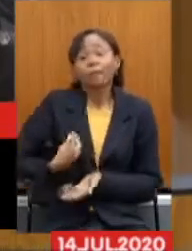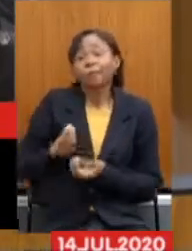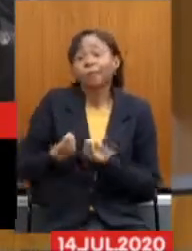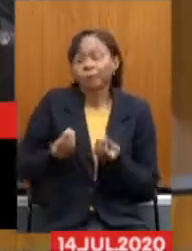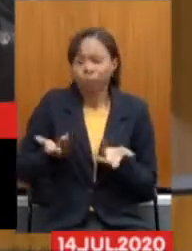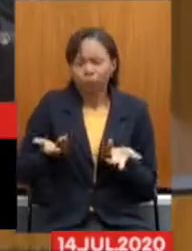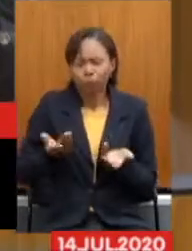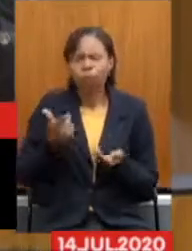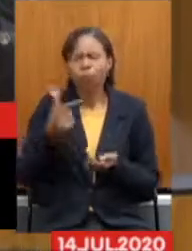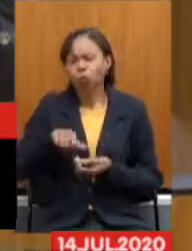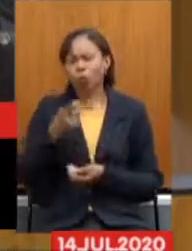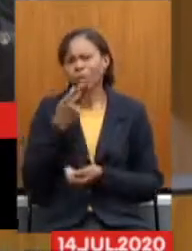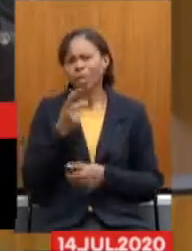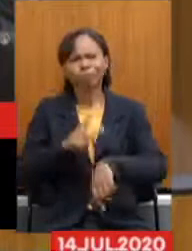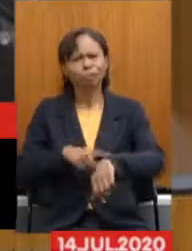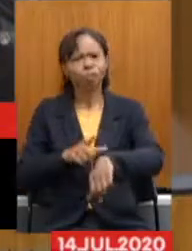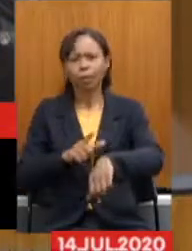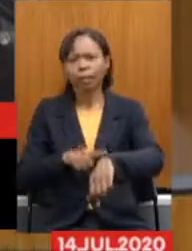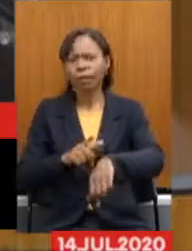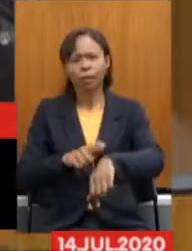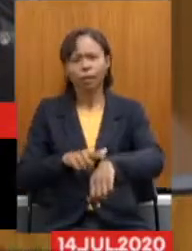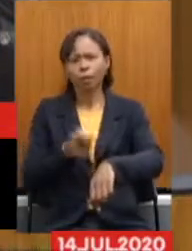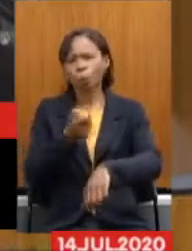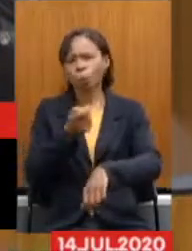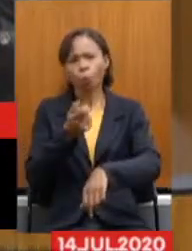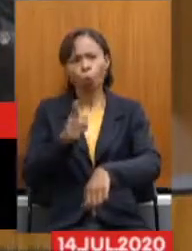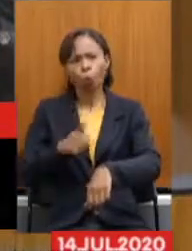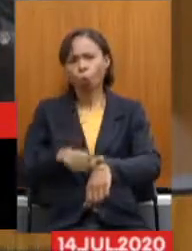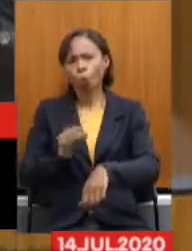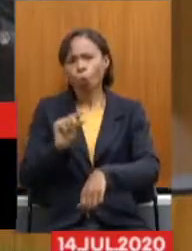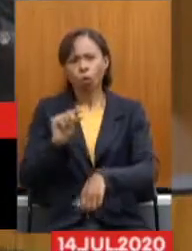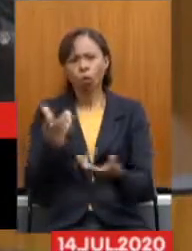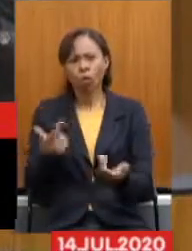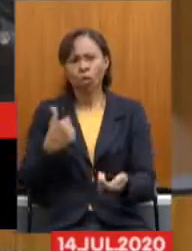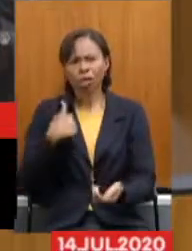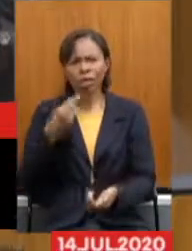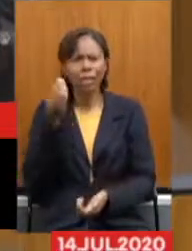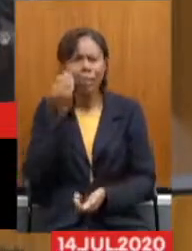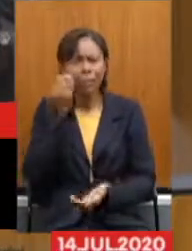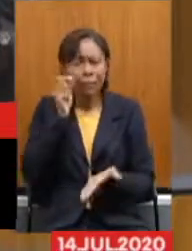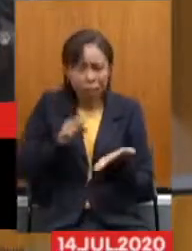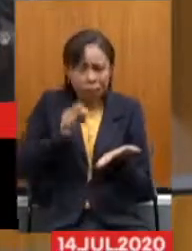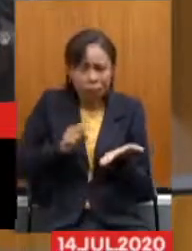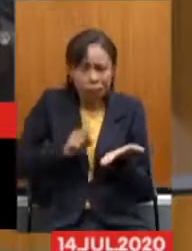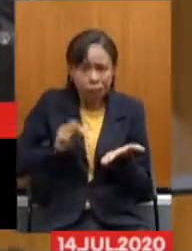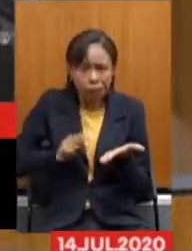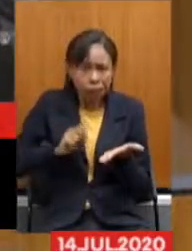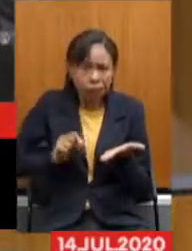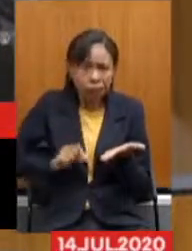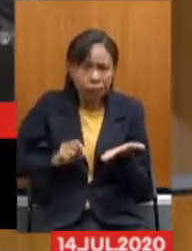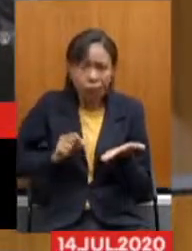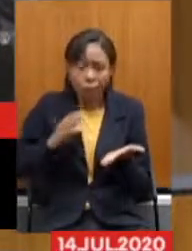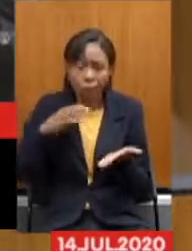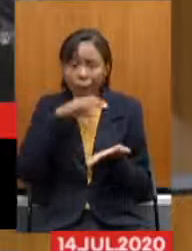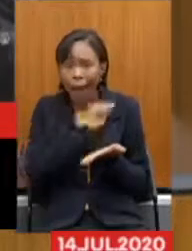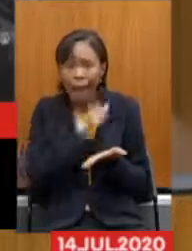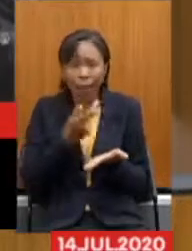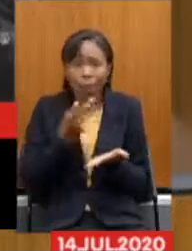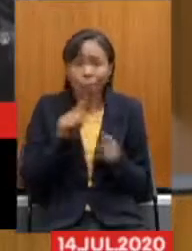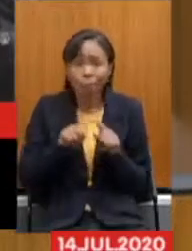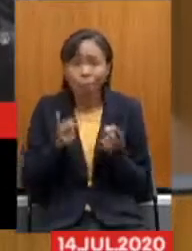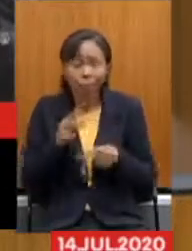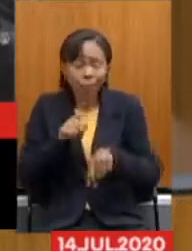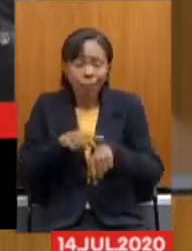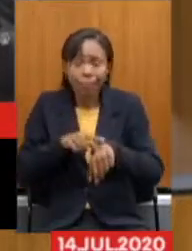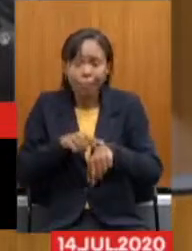volto a reafirmar, o tempo é muito curto, eu tentei escrever para ir mais rápido, eu tentei ir mais rápido, mas não dá, o tempo não dá